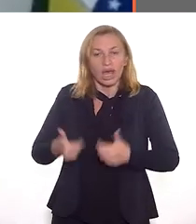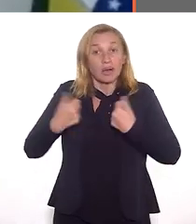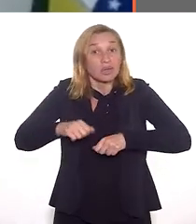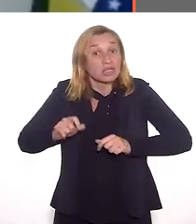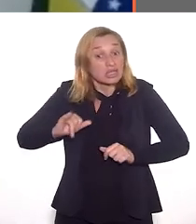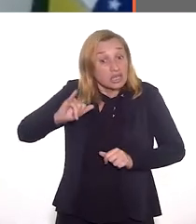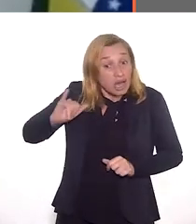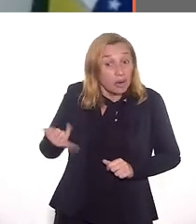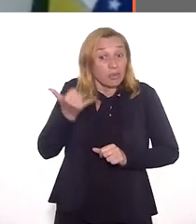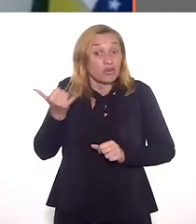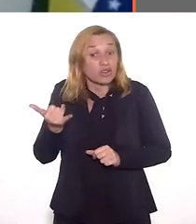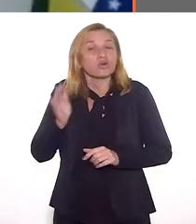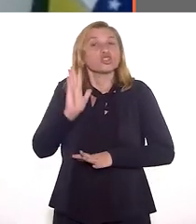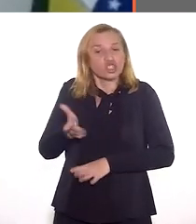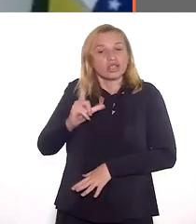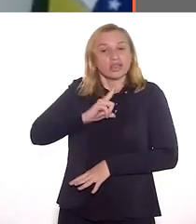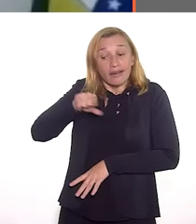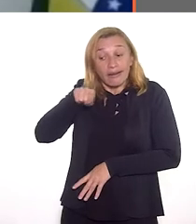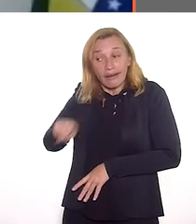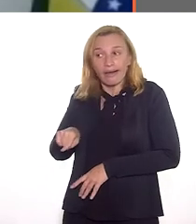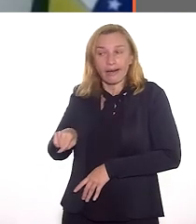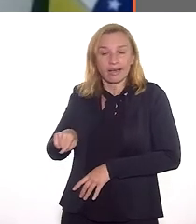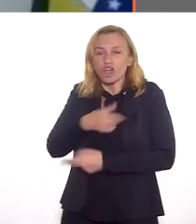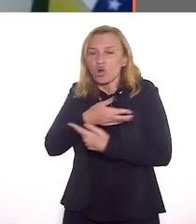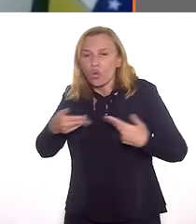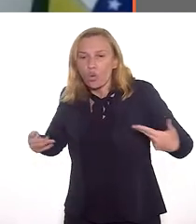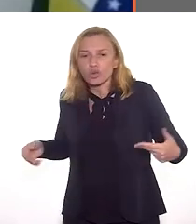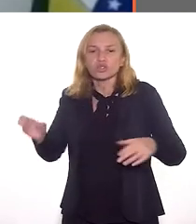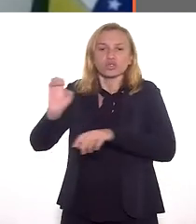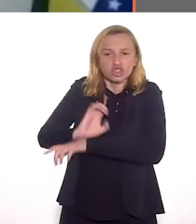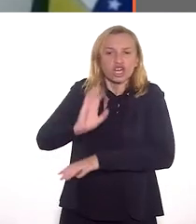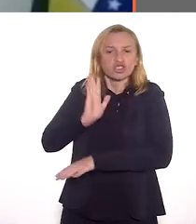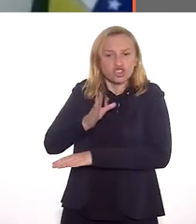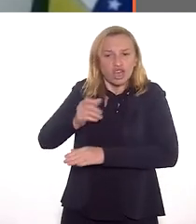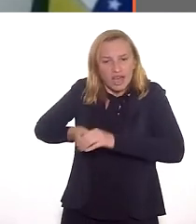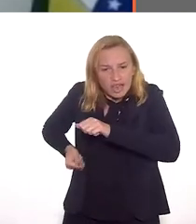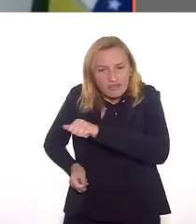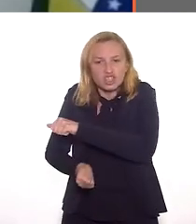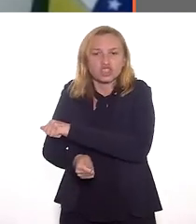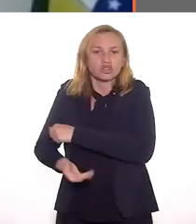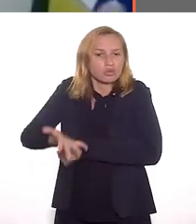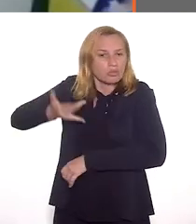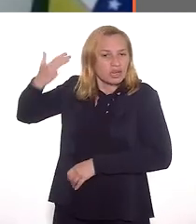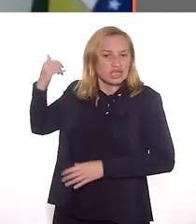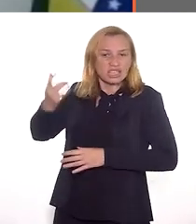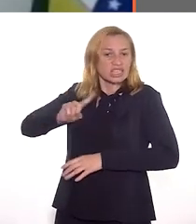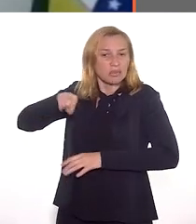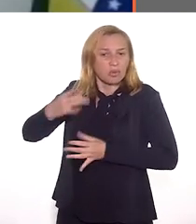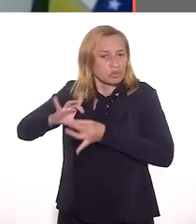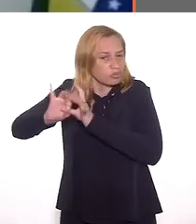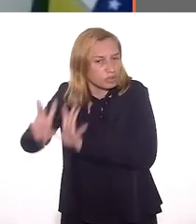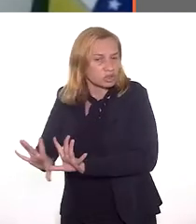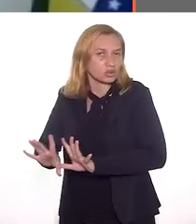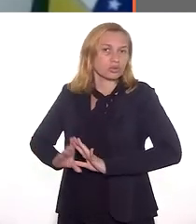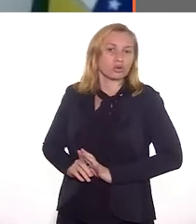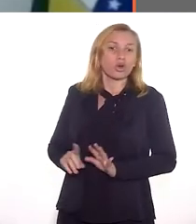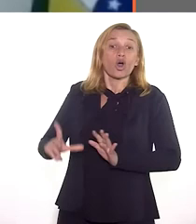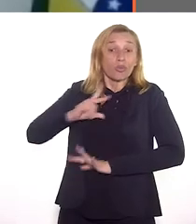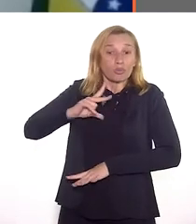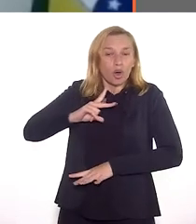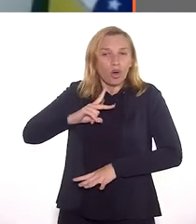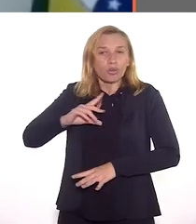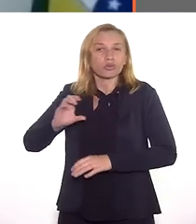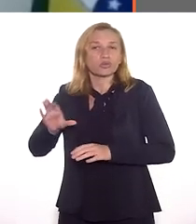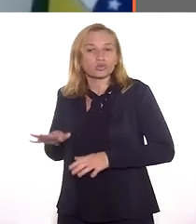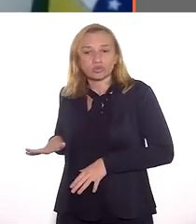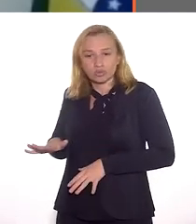longo prazo nesses territórios, a gente teria que começar aproveitando o que já tem lá, coisas que o Estado já investiu no passado e depois largou